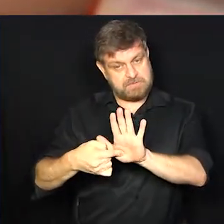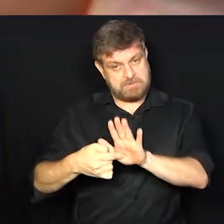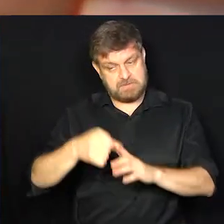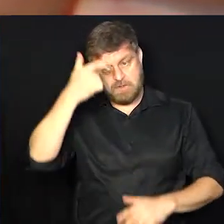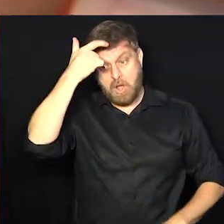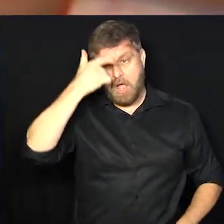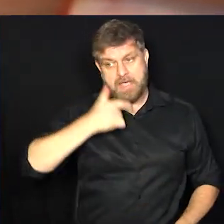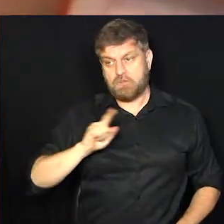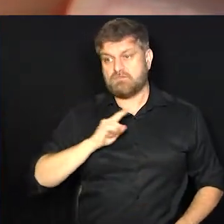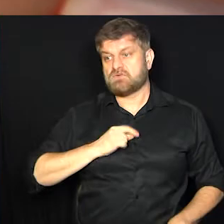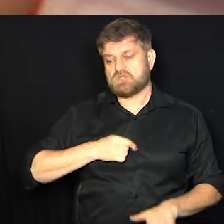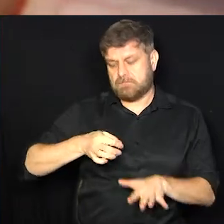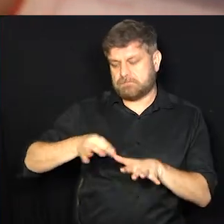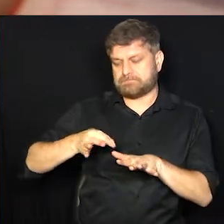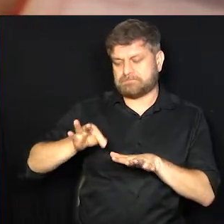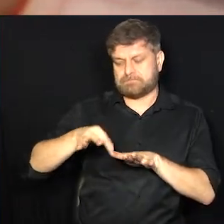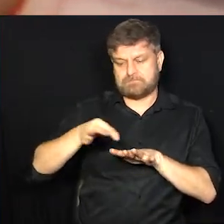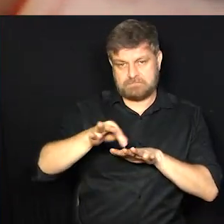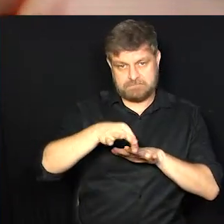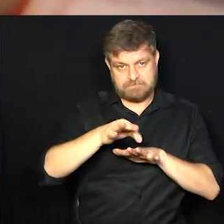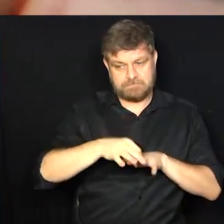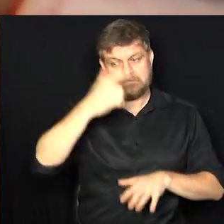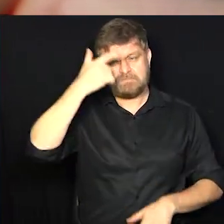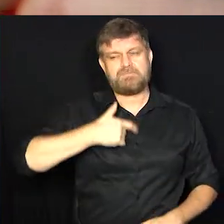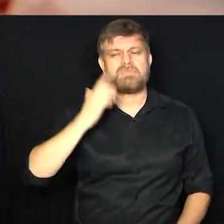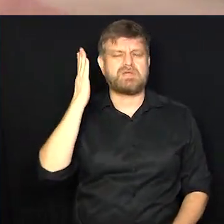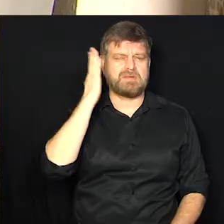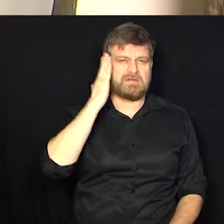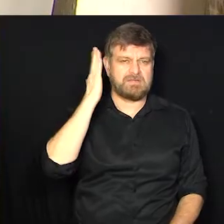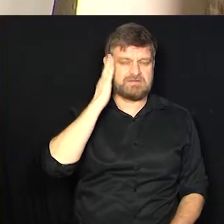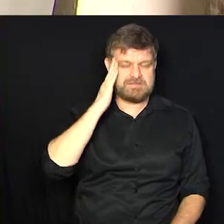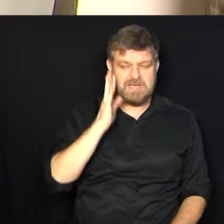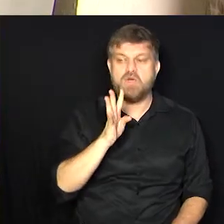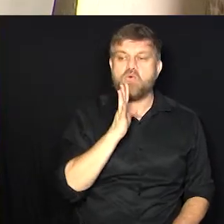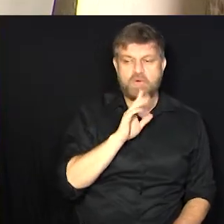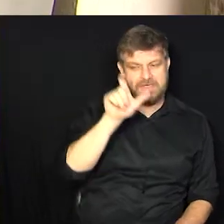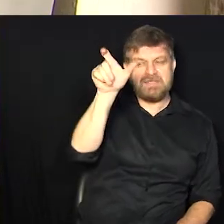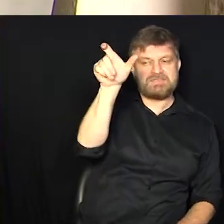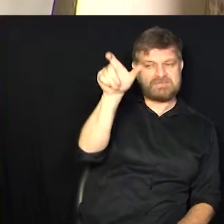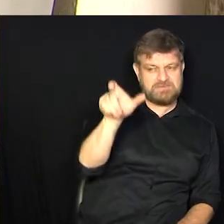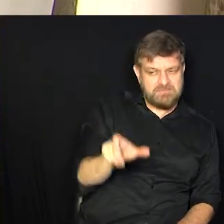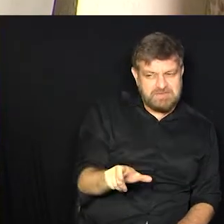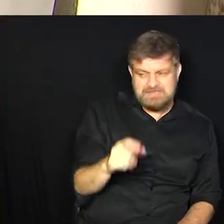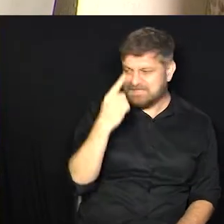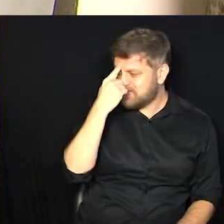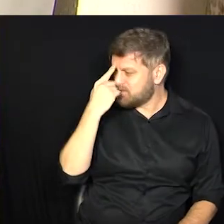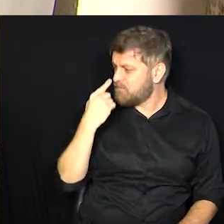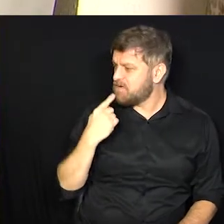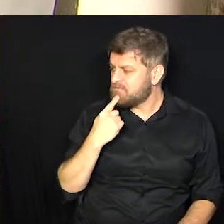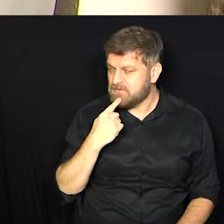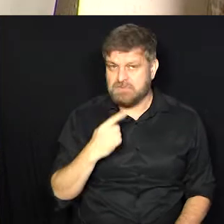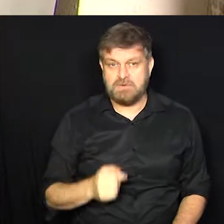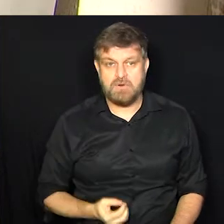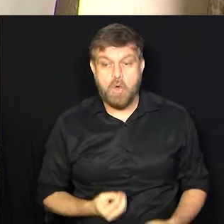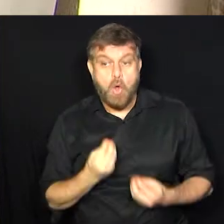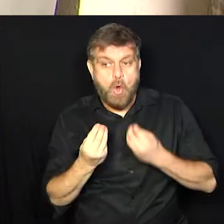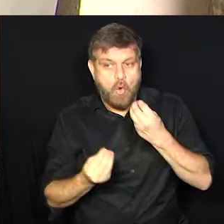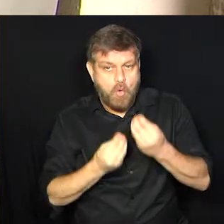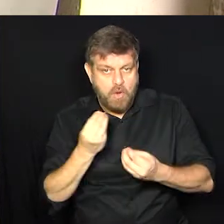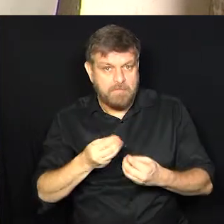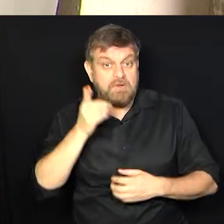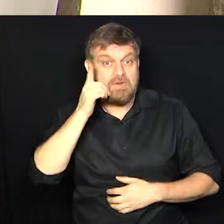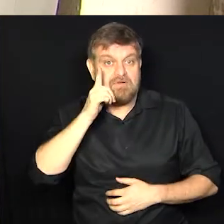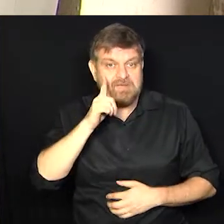aqui só pra fazer sua unha. Eu... Eu sei... Quem você é, entendeu? Só que isso, a gente só consegue através,